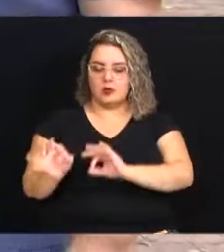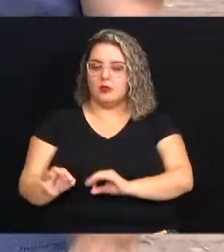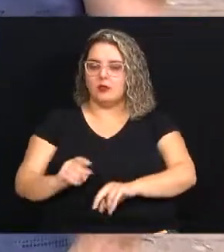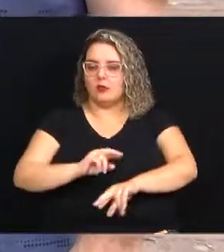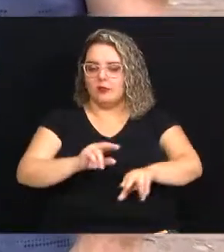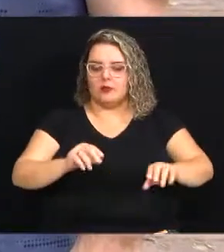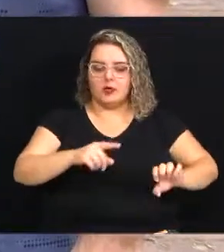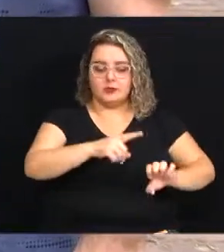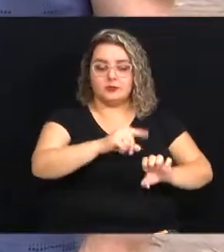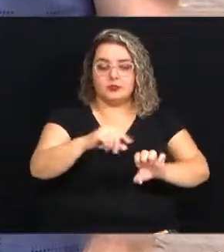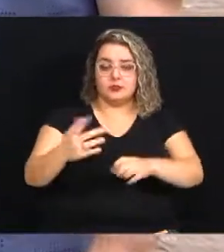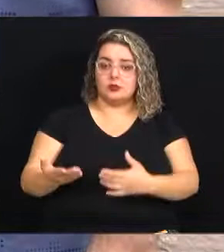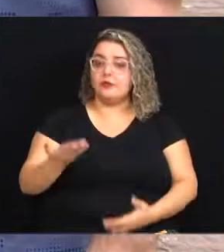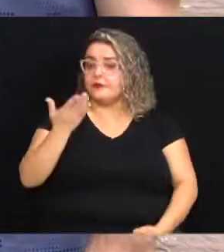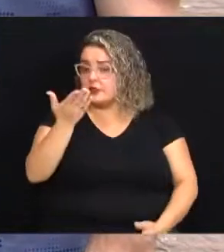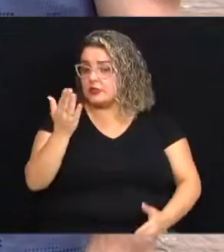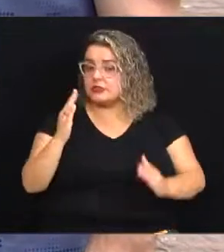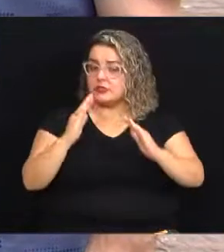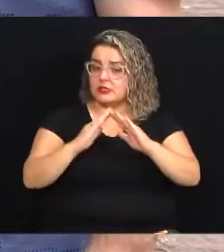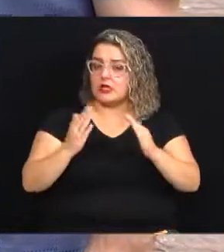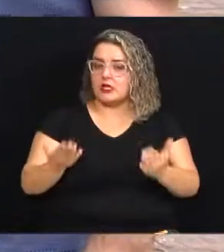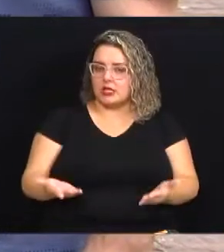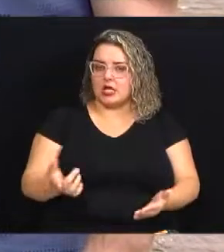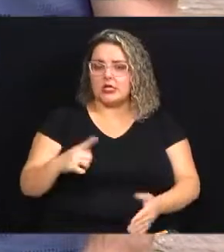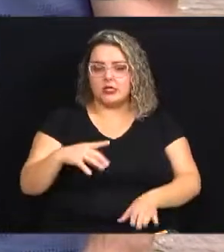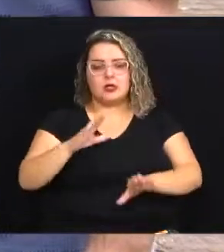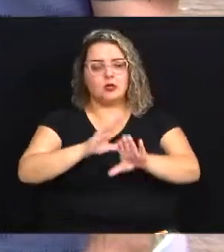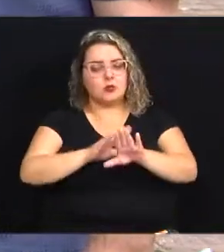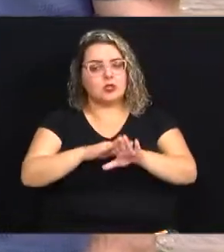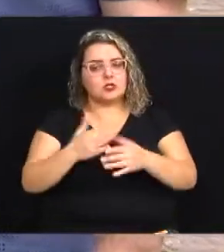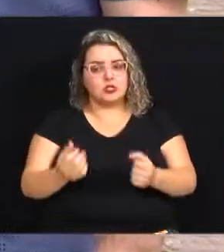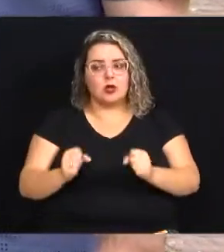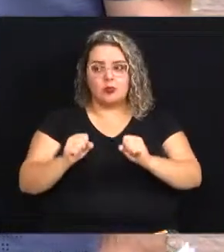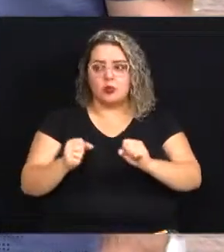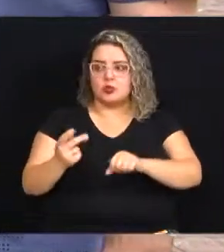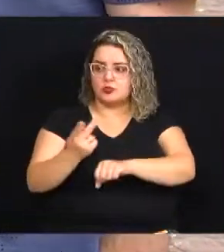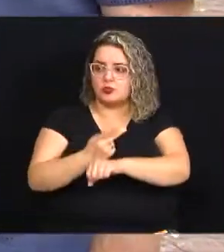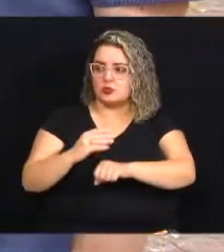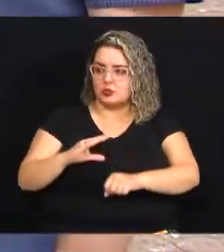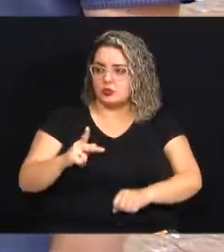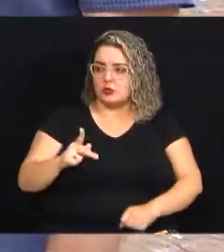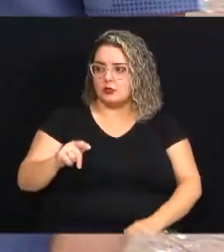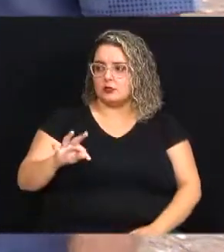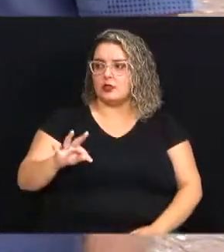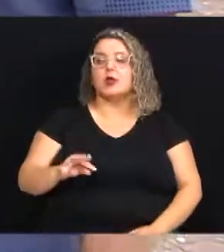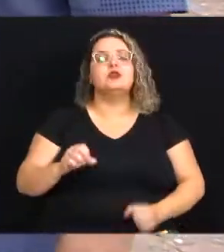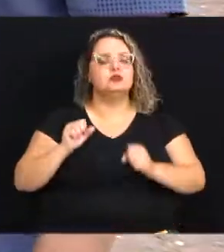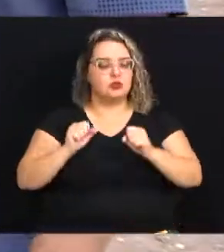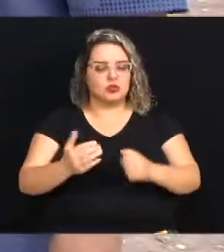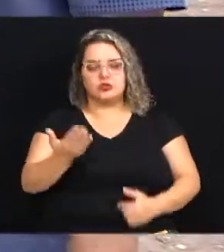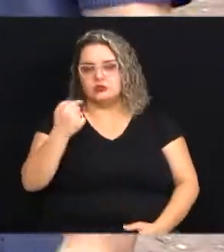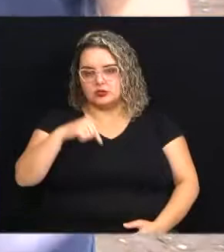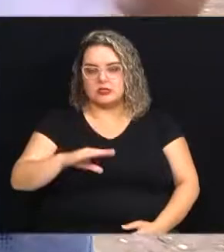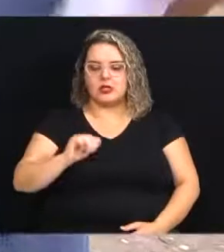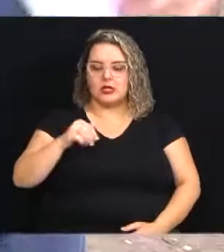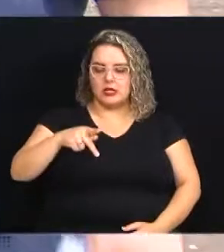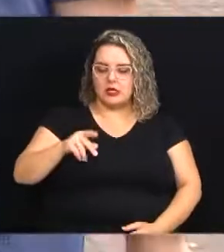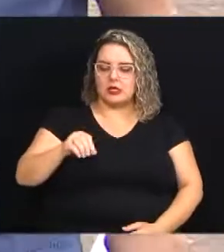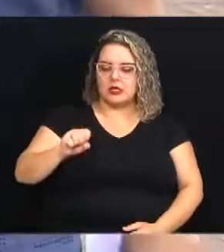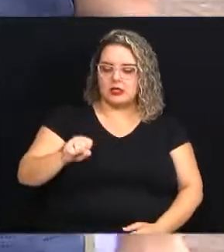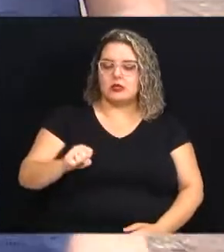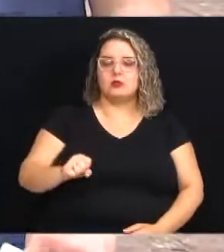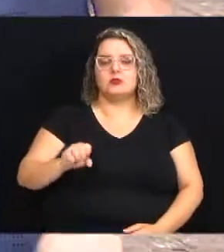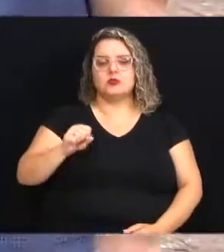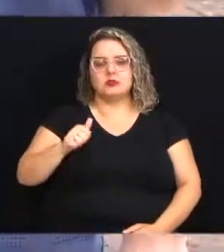diversos empreendedores mas você que está em casa que tem uma atividade pode procurar o Cepate Pode, pode procurar o Cepate Avenida Campos